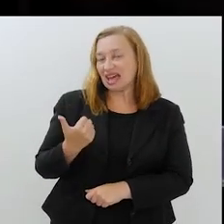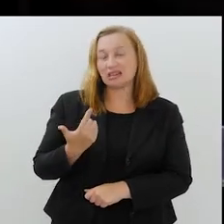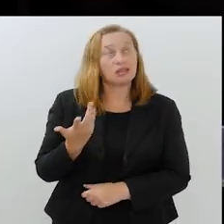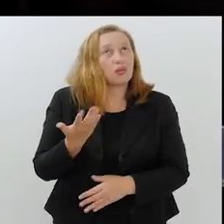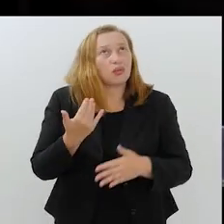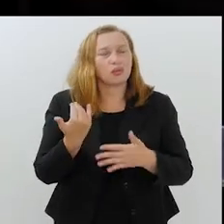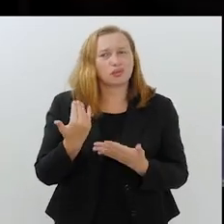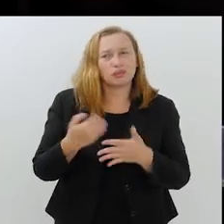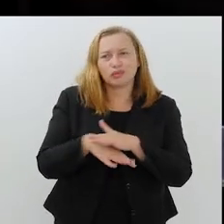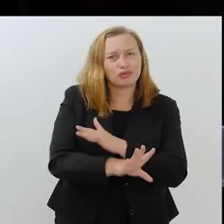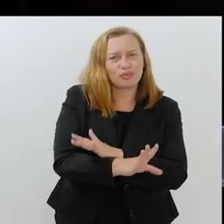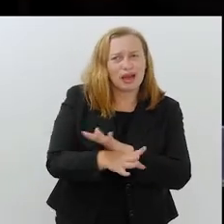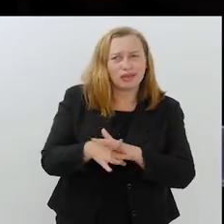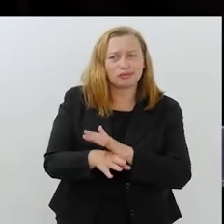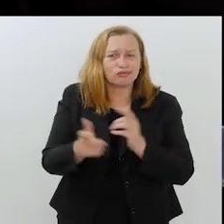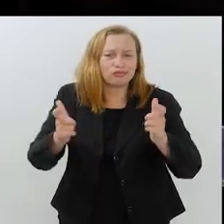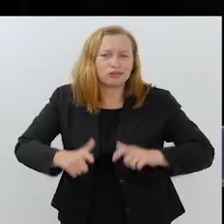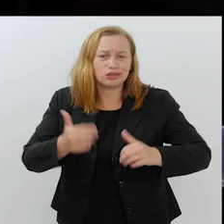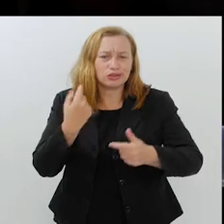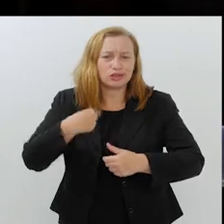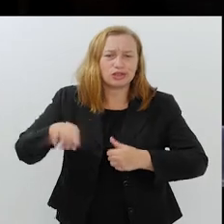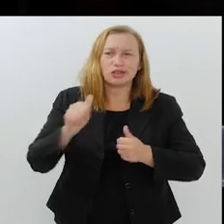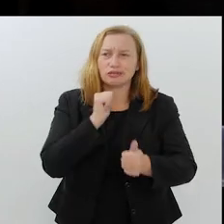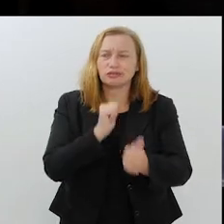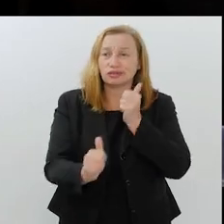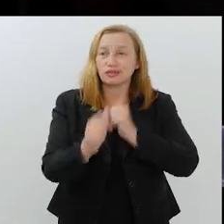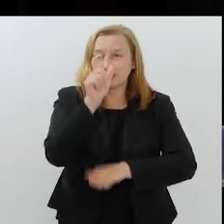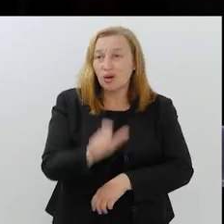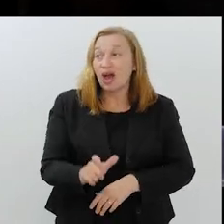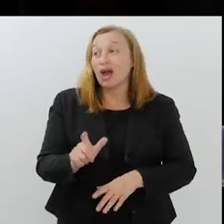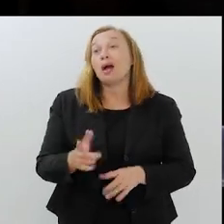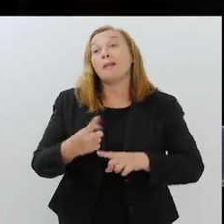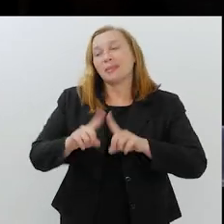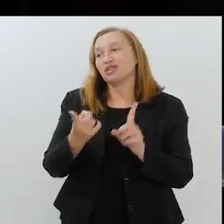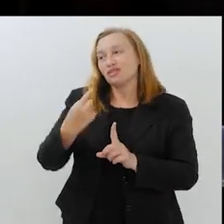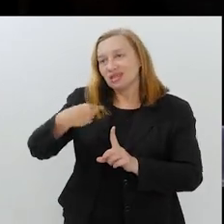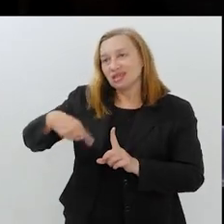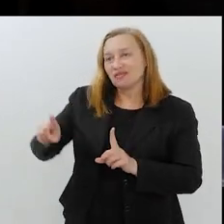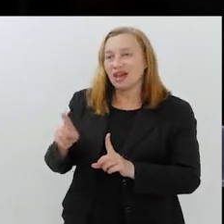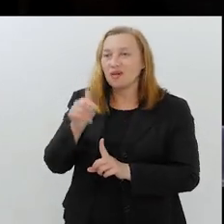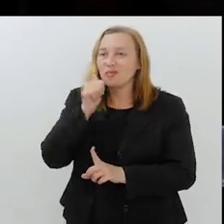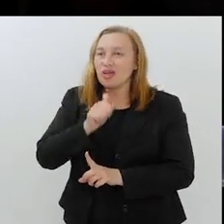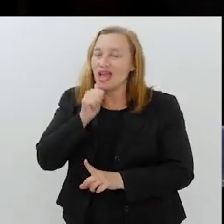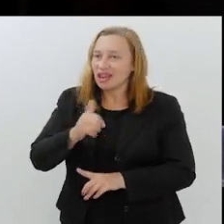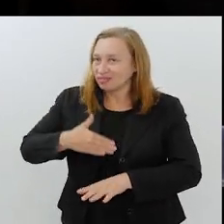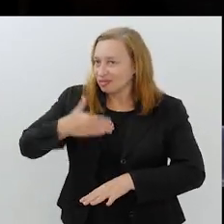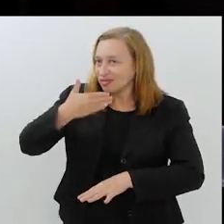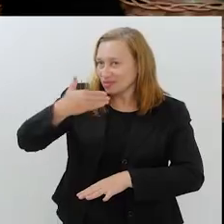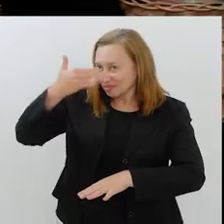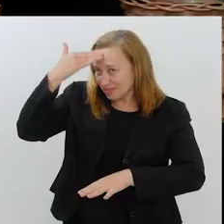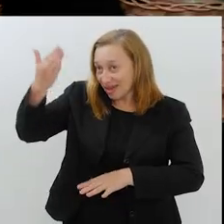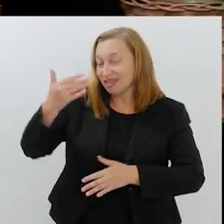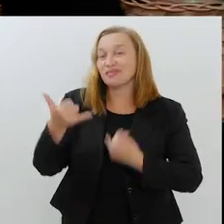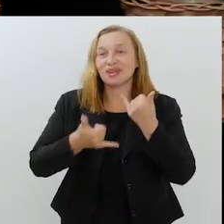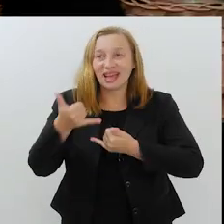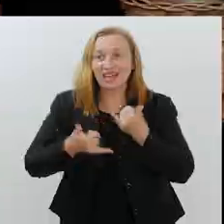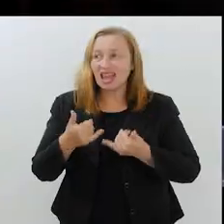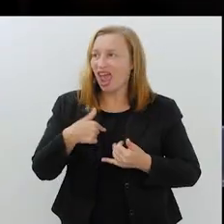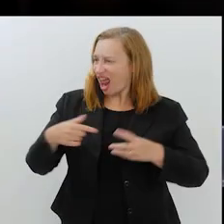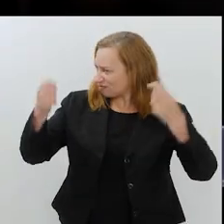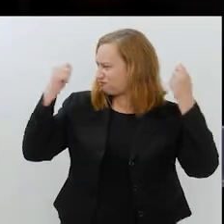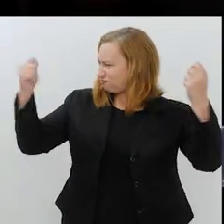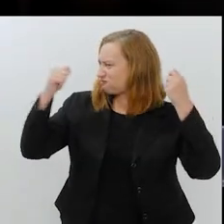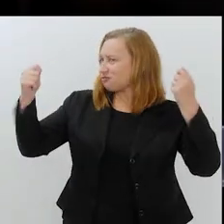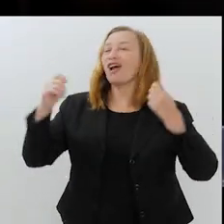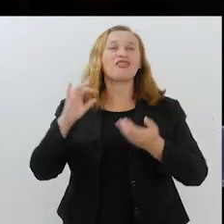mais do que acostumado com o ambiente de jogo, né? Mas, quando você vai com muçulmanas, aí tem sempre essas brincadeiras, né? elas vibram? Muito,